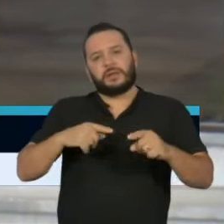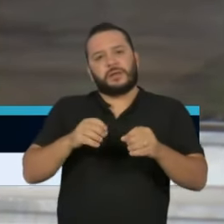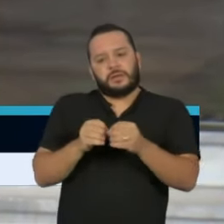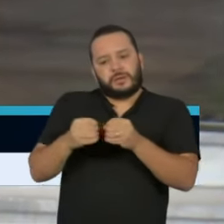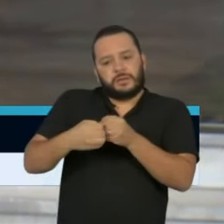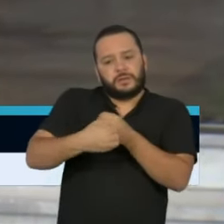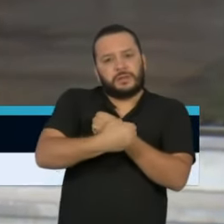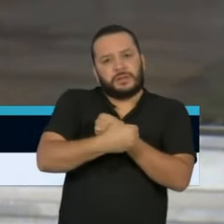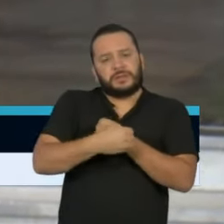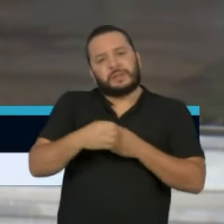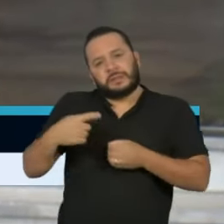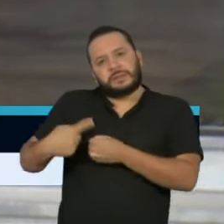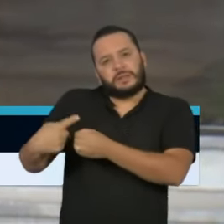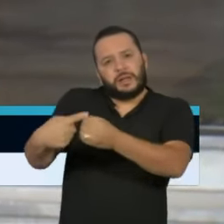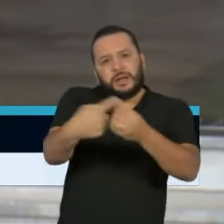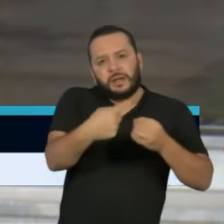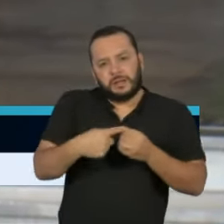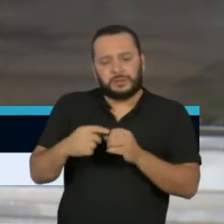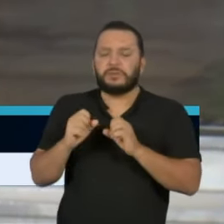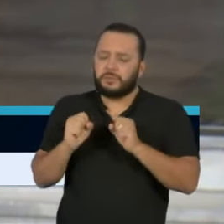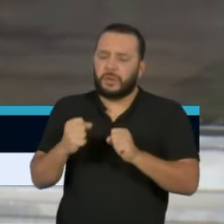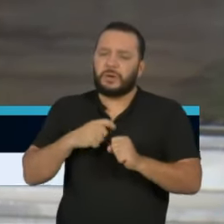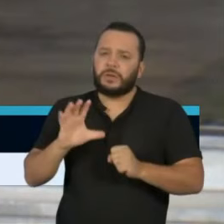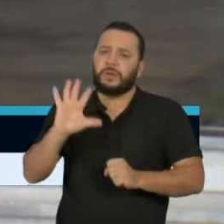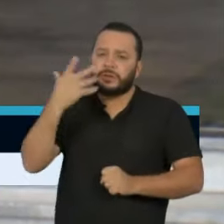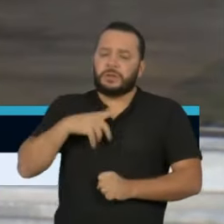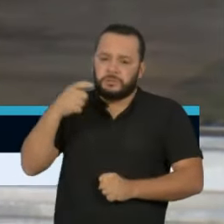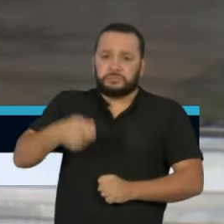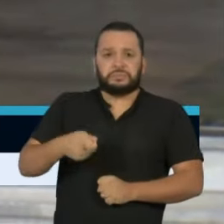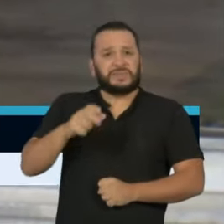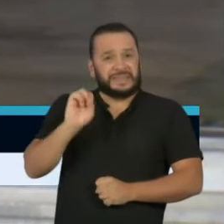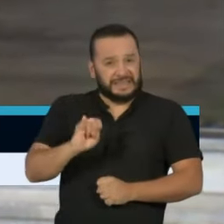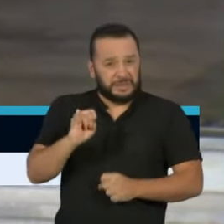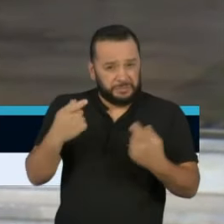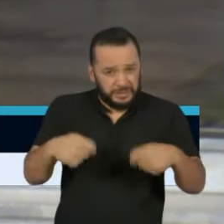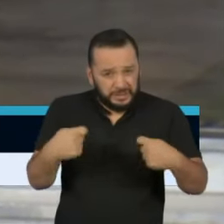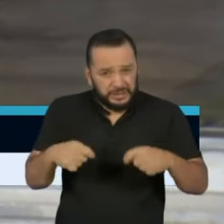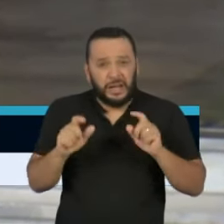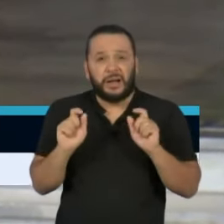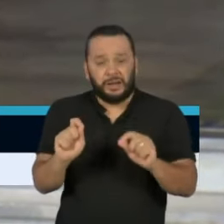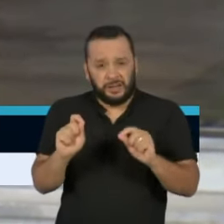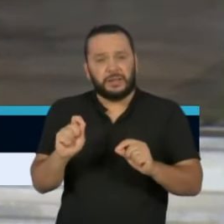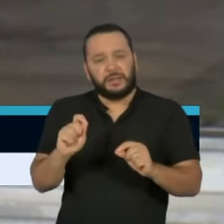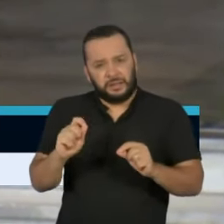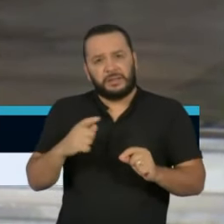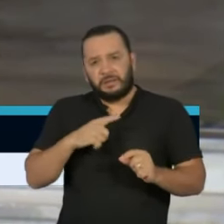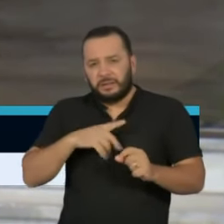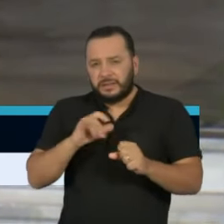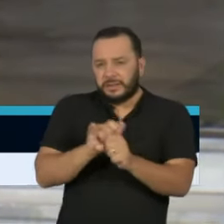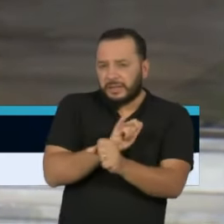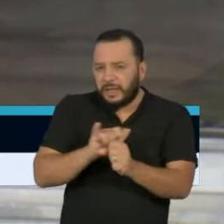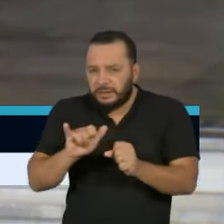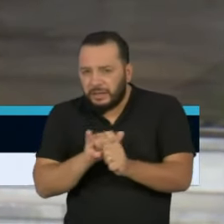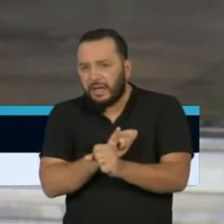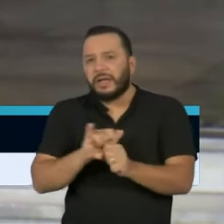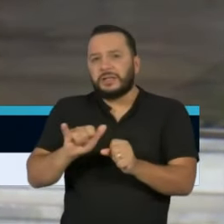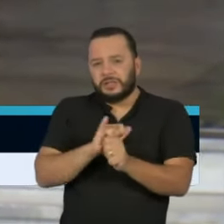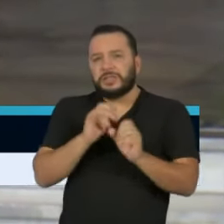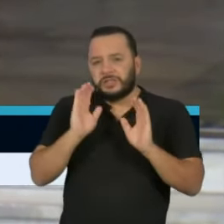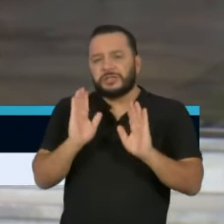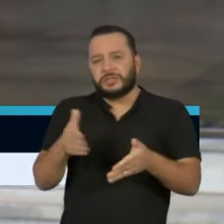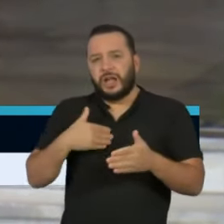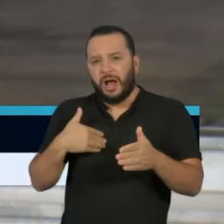do Estado. Como disse o Bruno, corretamente, se houver necessidade de agregarmos mais medidas restritivas,